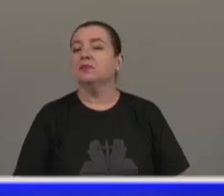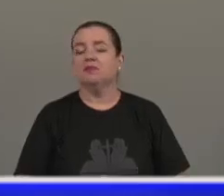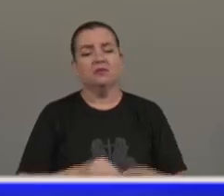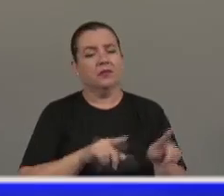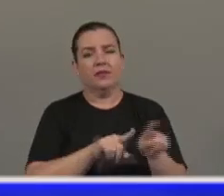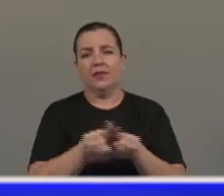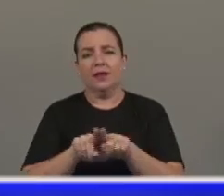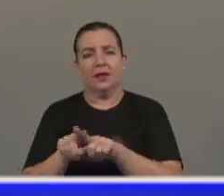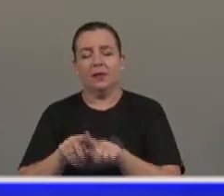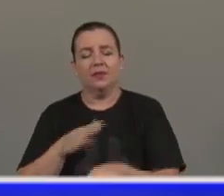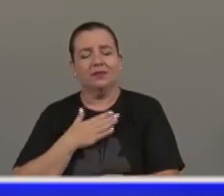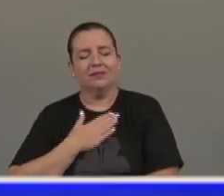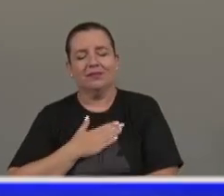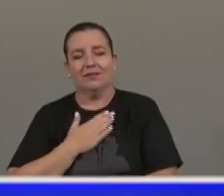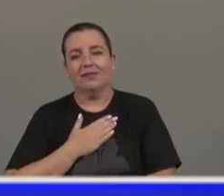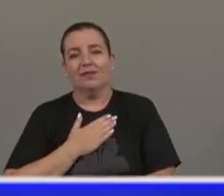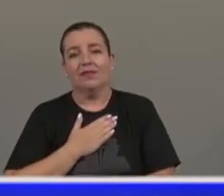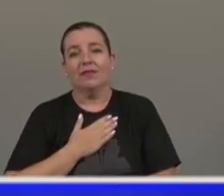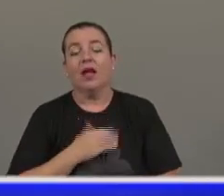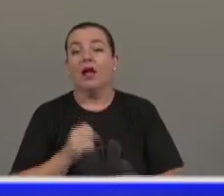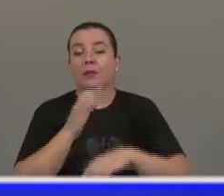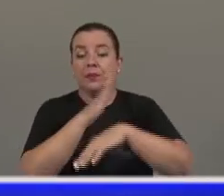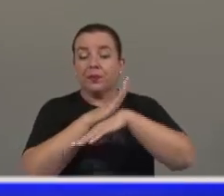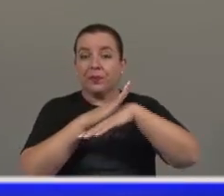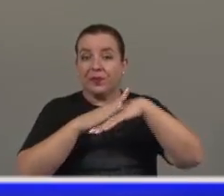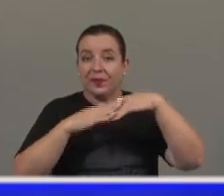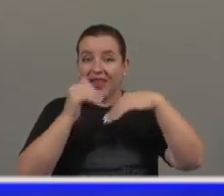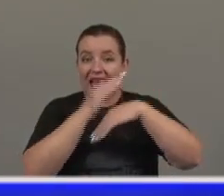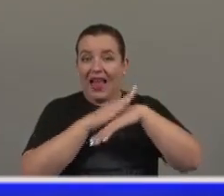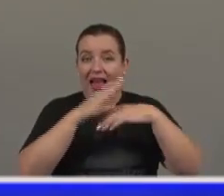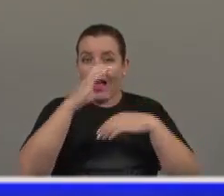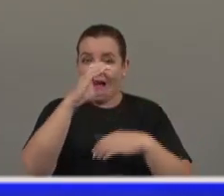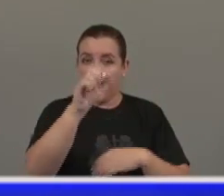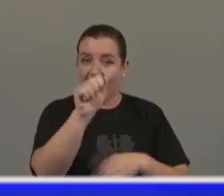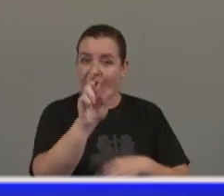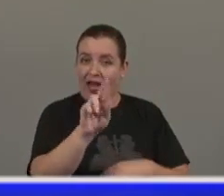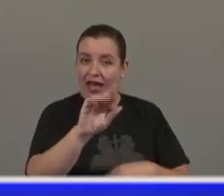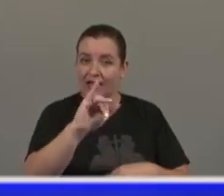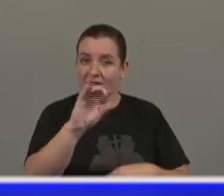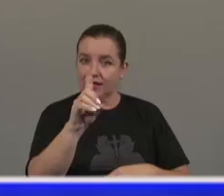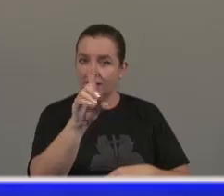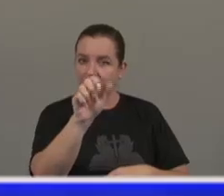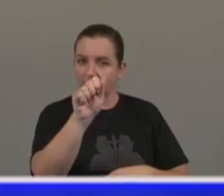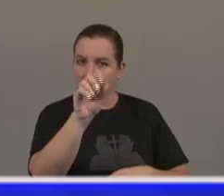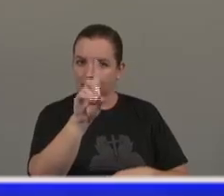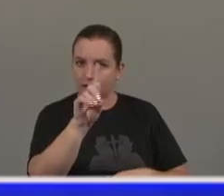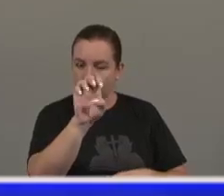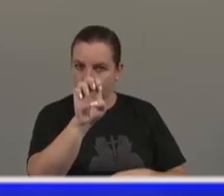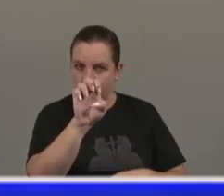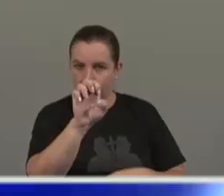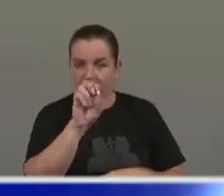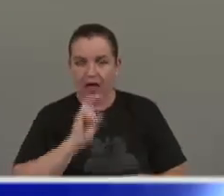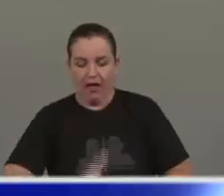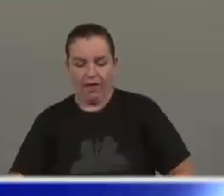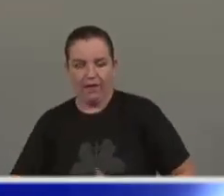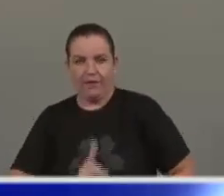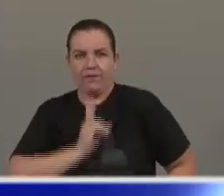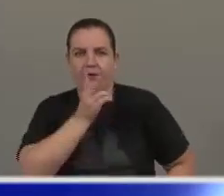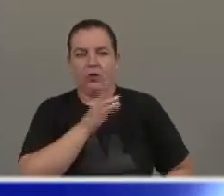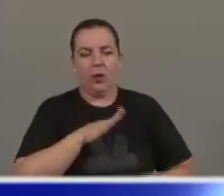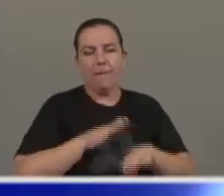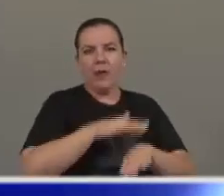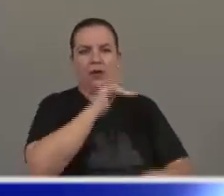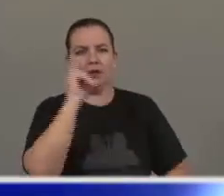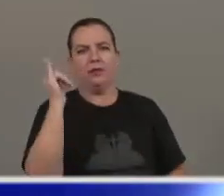irmãos, a caridade é a virtude mais importante enquanto estamos aqui na terra, e será também no céu,